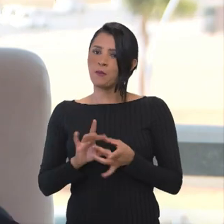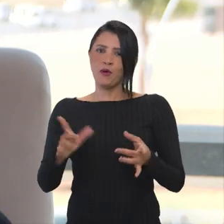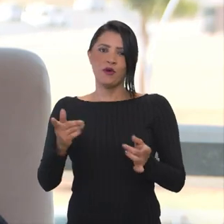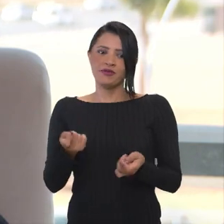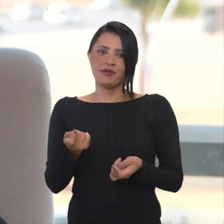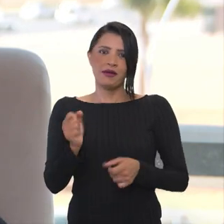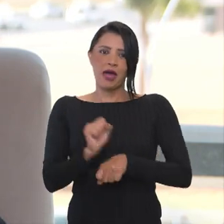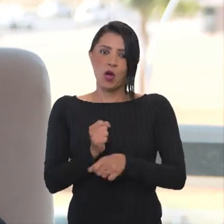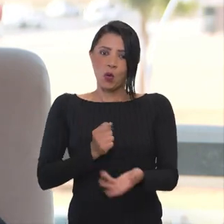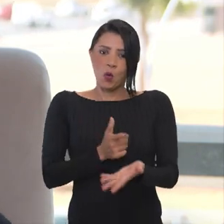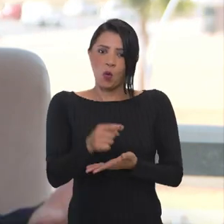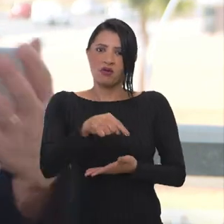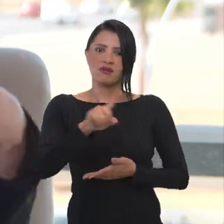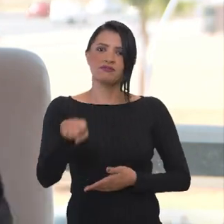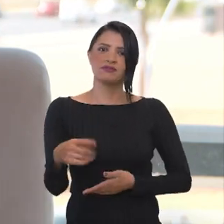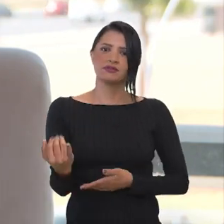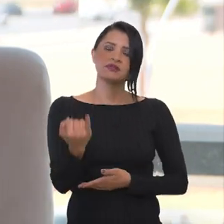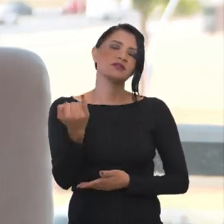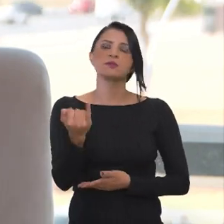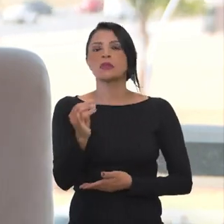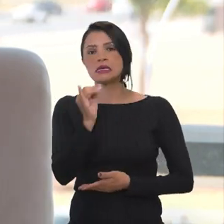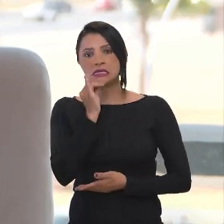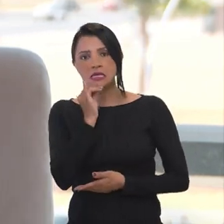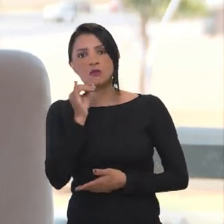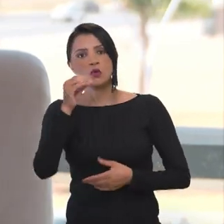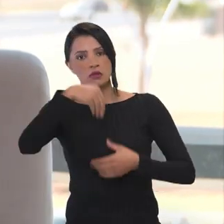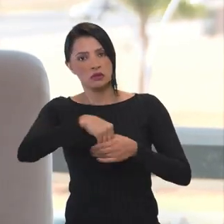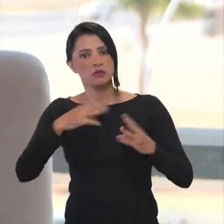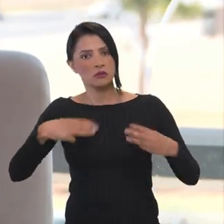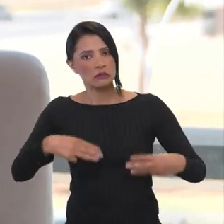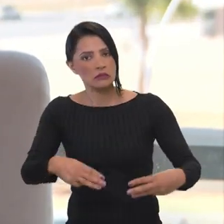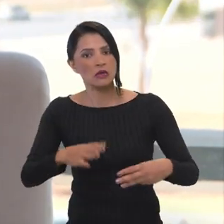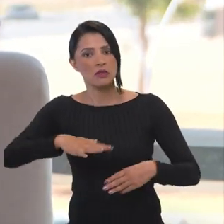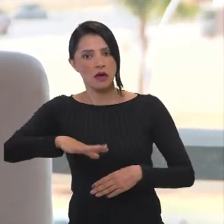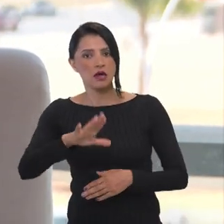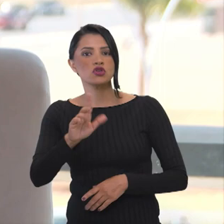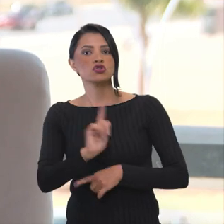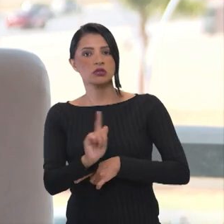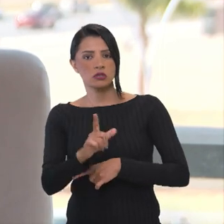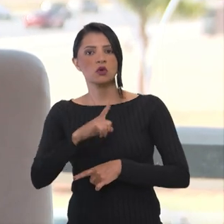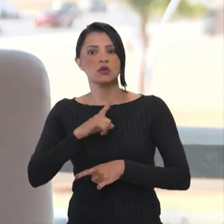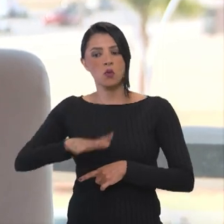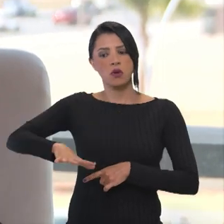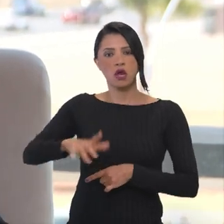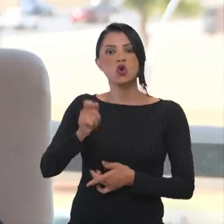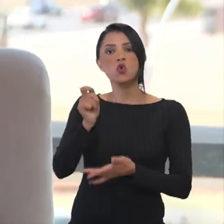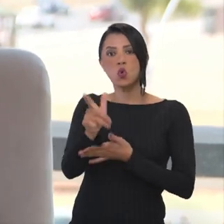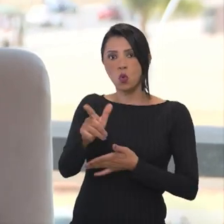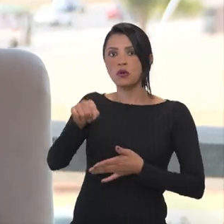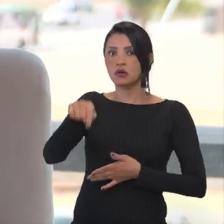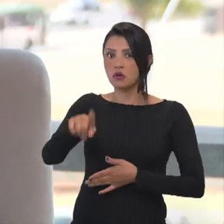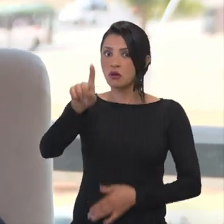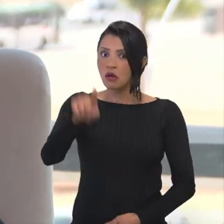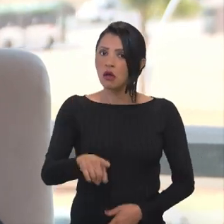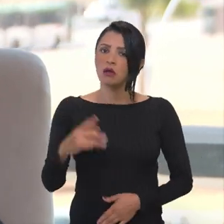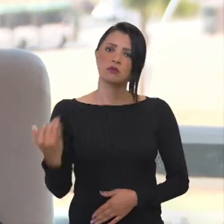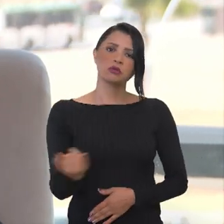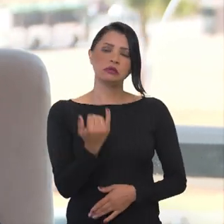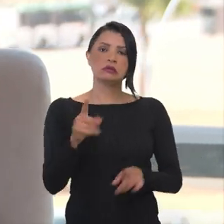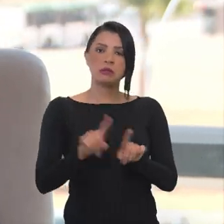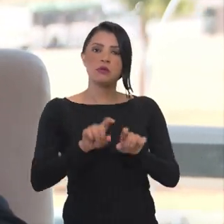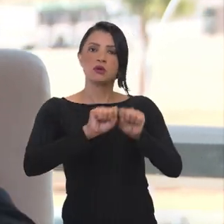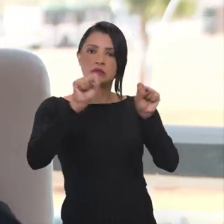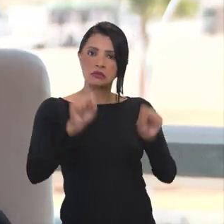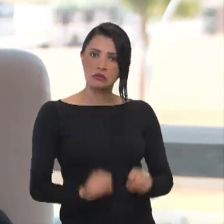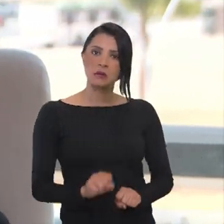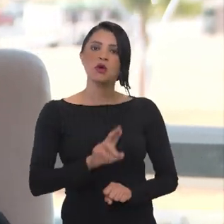compras. Então, gente tem dentro do Ministério, na Secretaria de Gestão, uma área de compras mais importantes. A gente tem um sistema